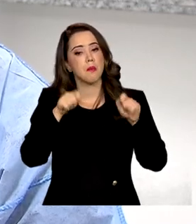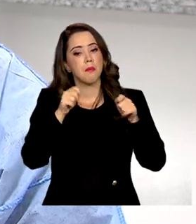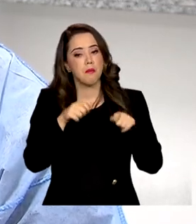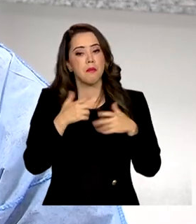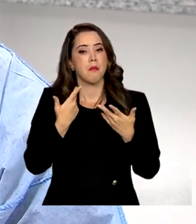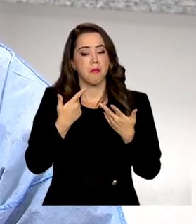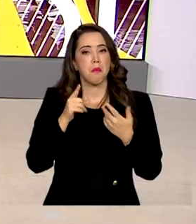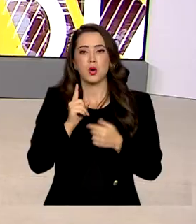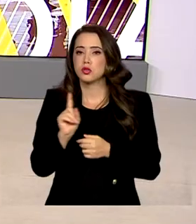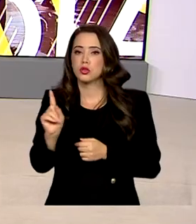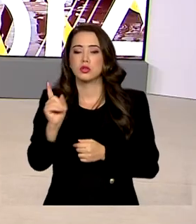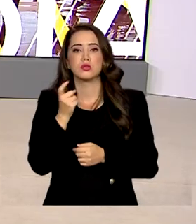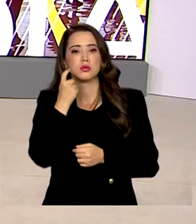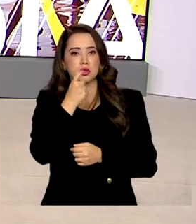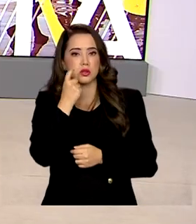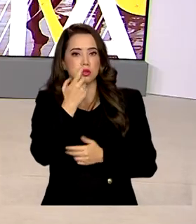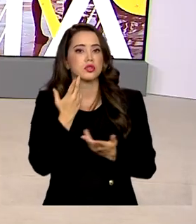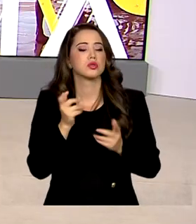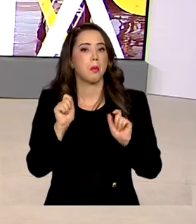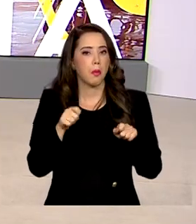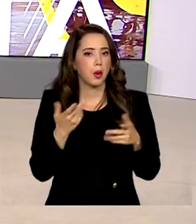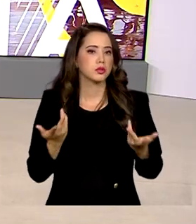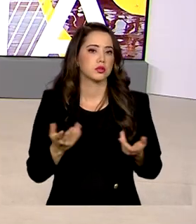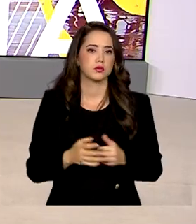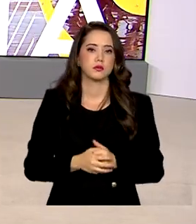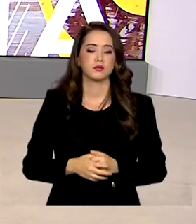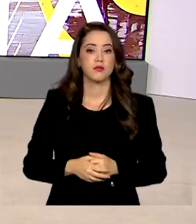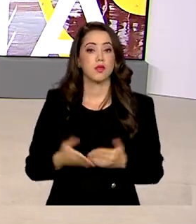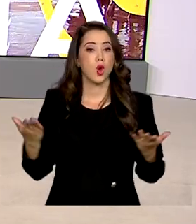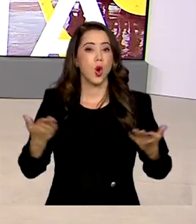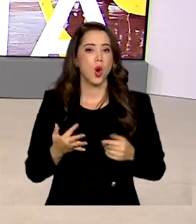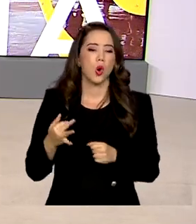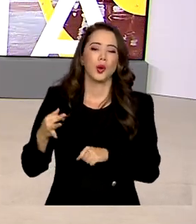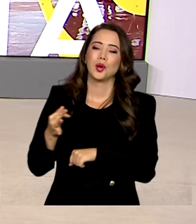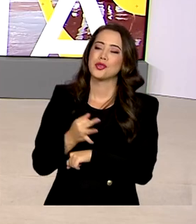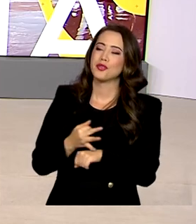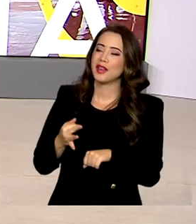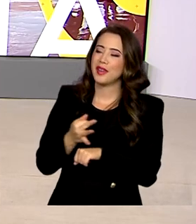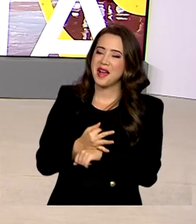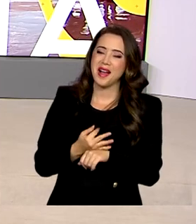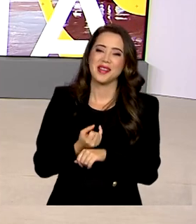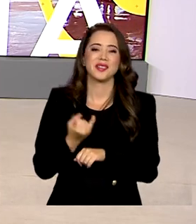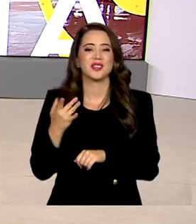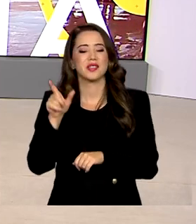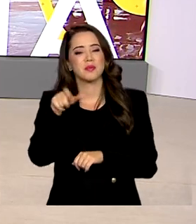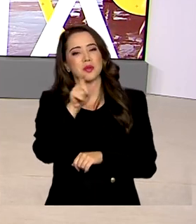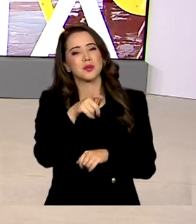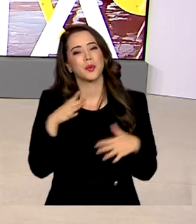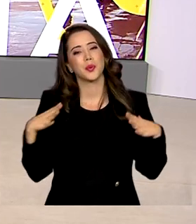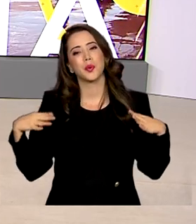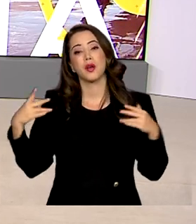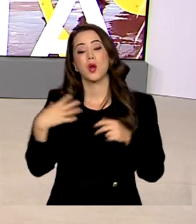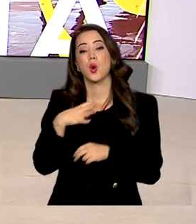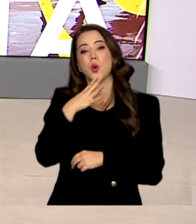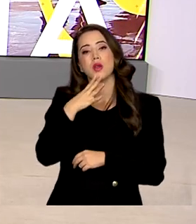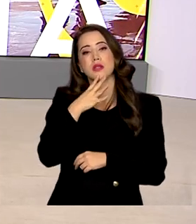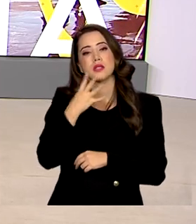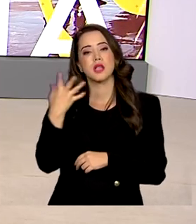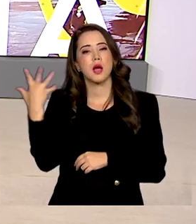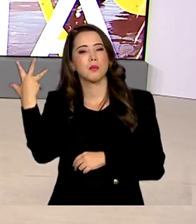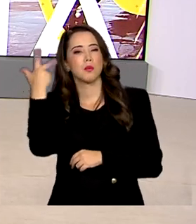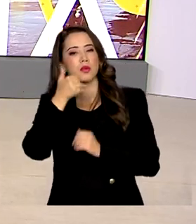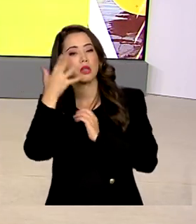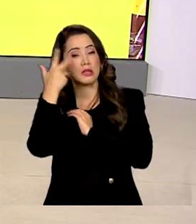dentista convencional. E hoje é feriado, muitas pessoas estão aproveitando a folga para conhecer as belezas naturais do país.